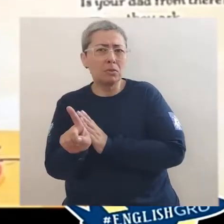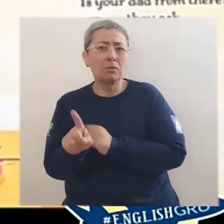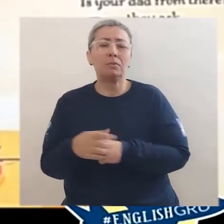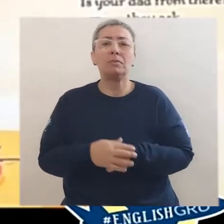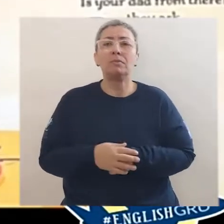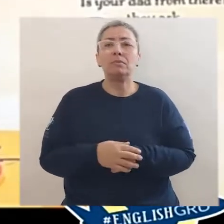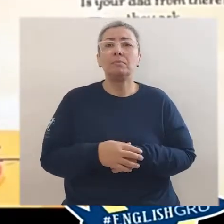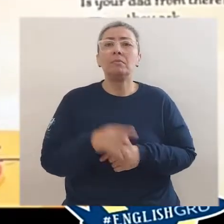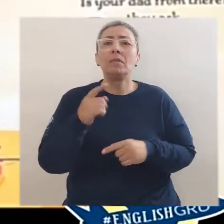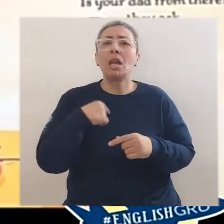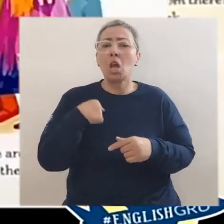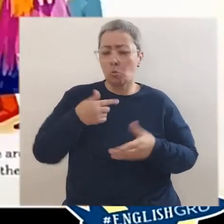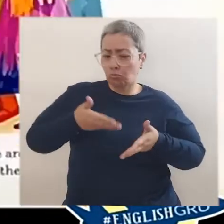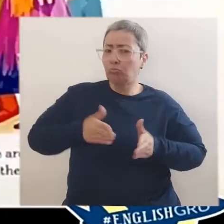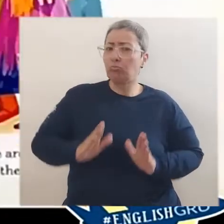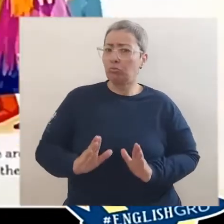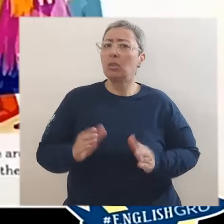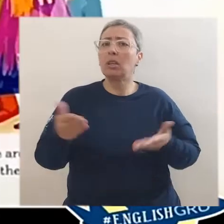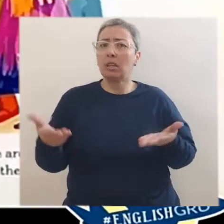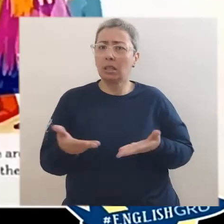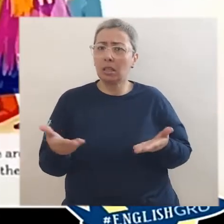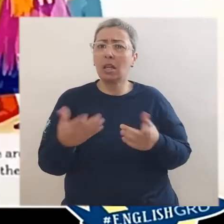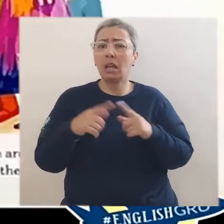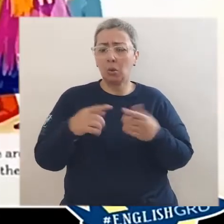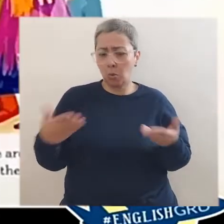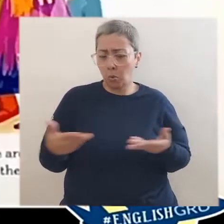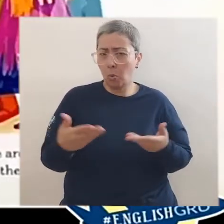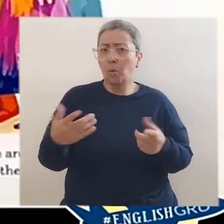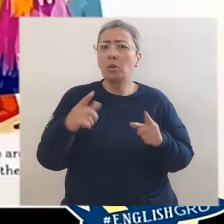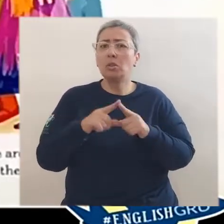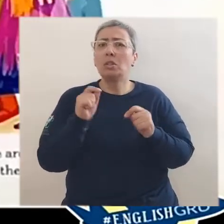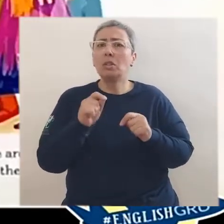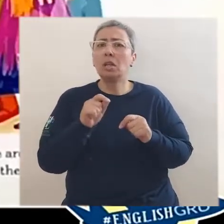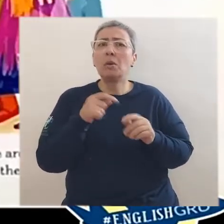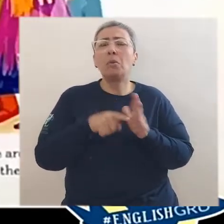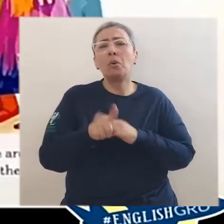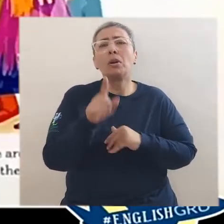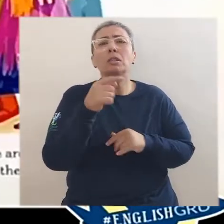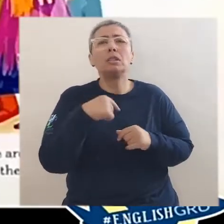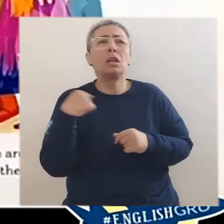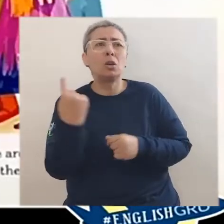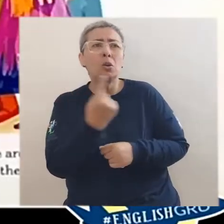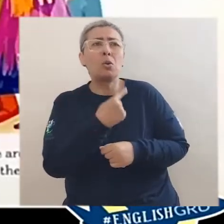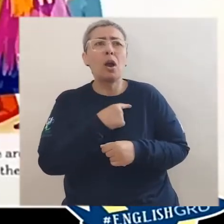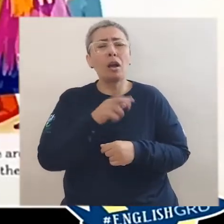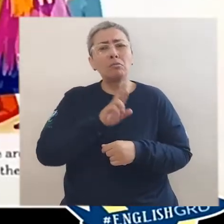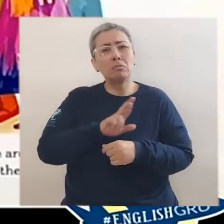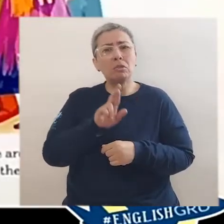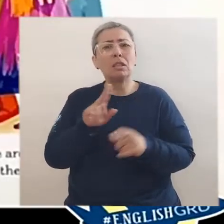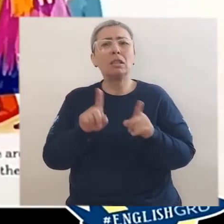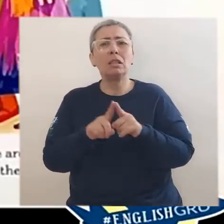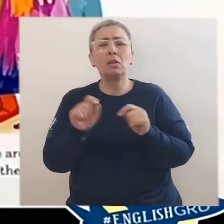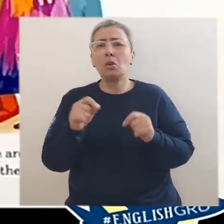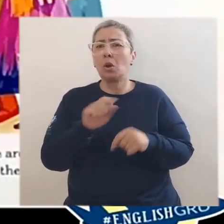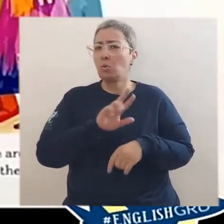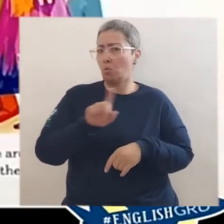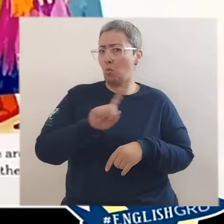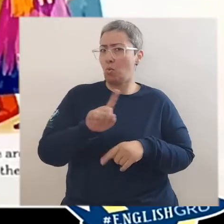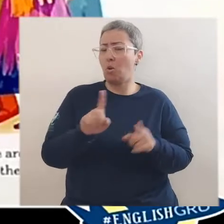ask. I'm from here, from today, same as everyone else I see.